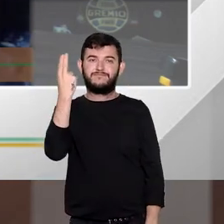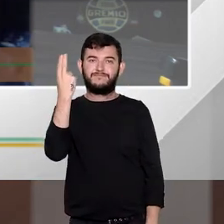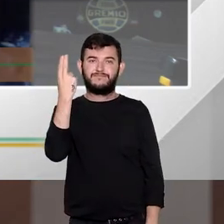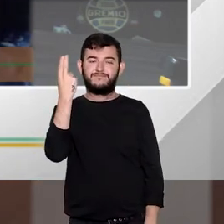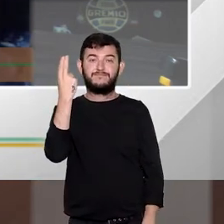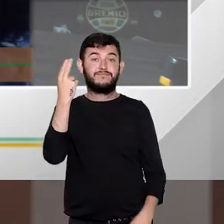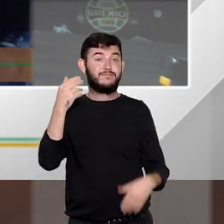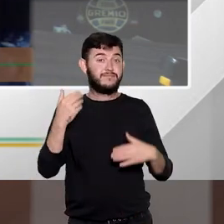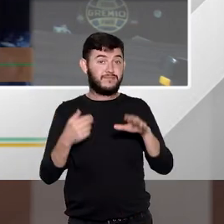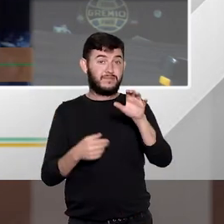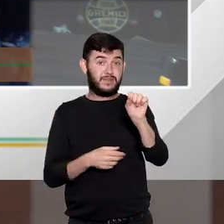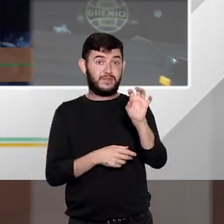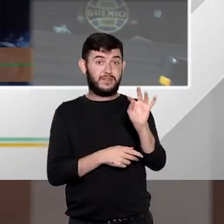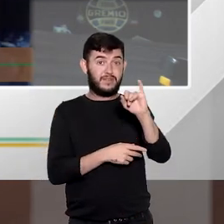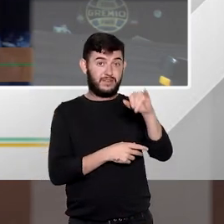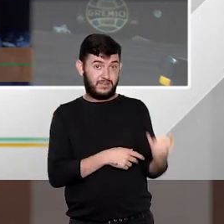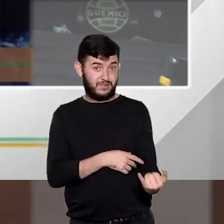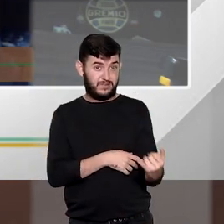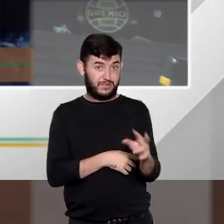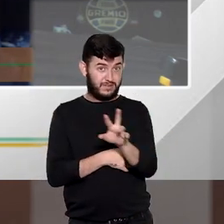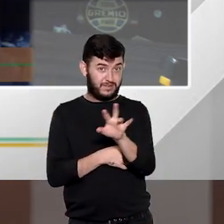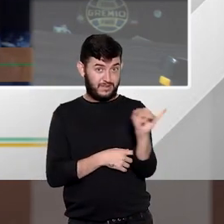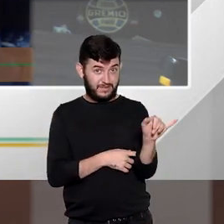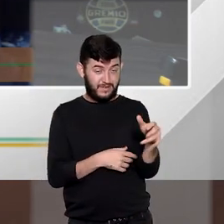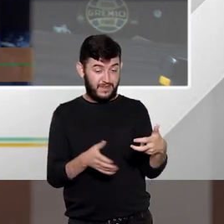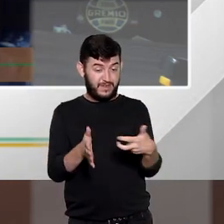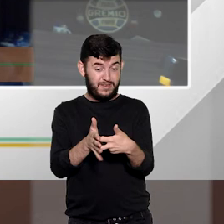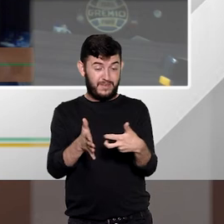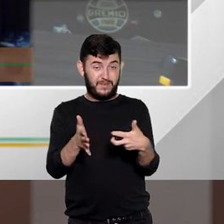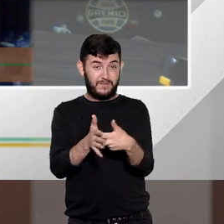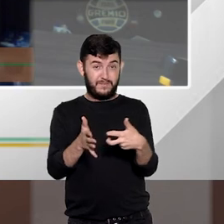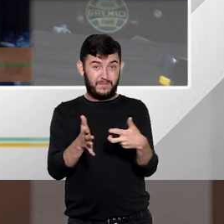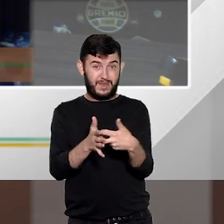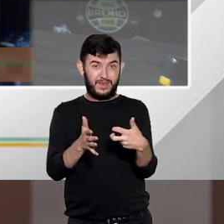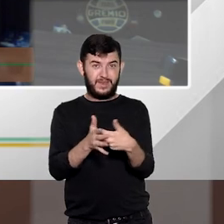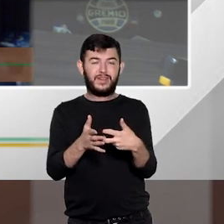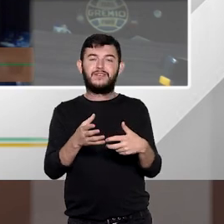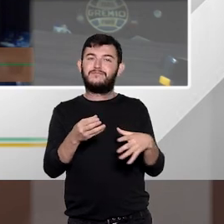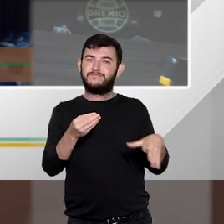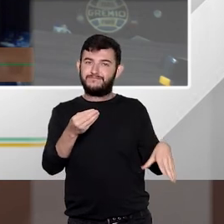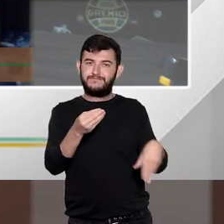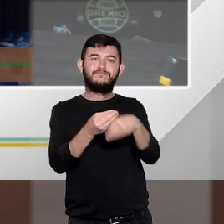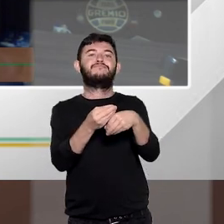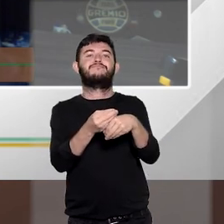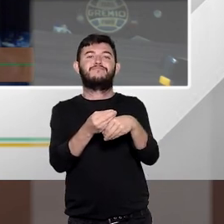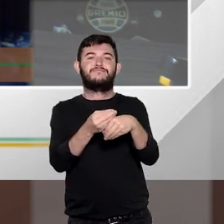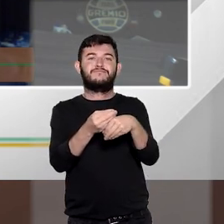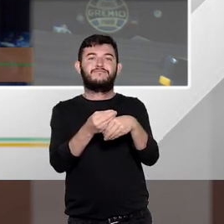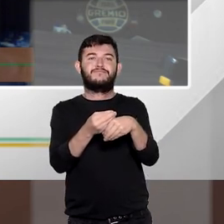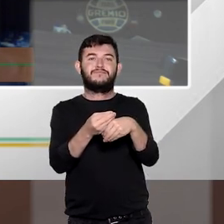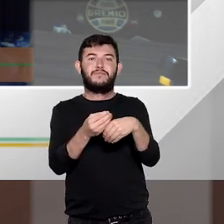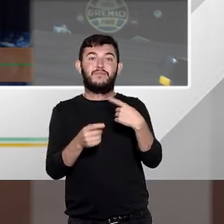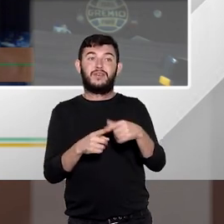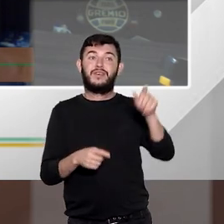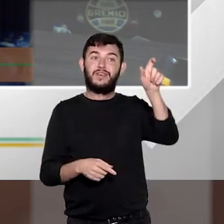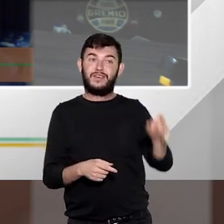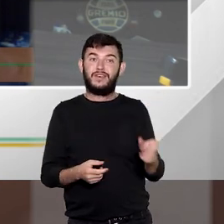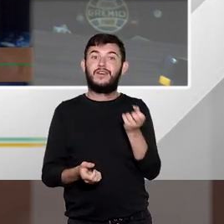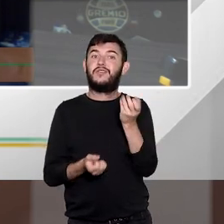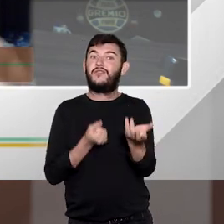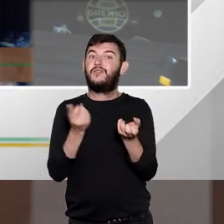STJ vai ter que agravar a pena mais do que atenuar pela confissão mas cuidado